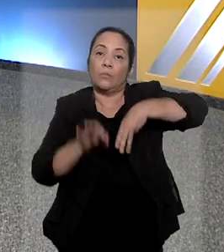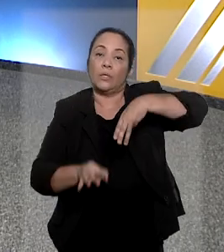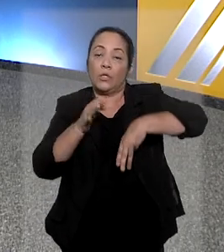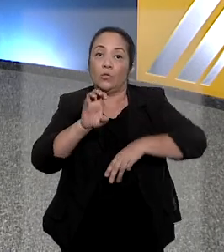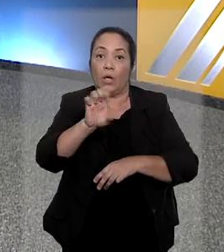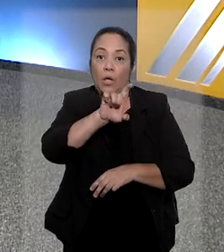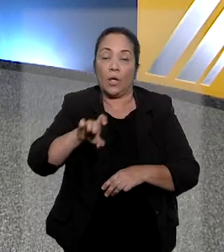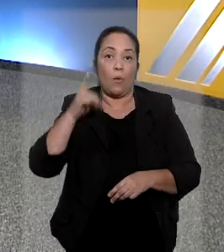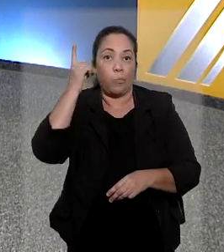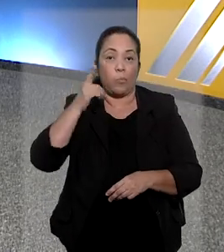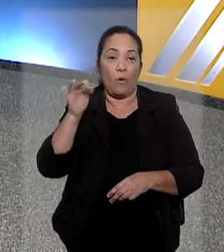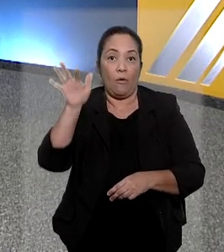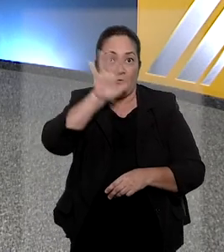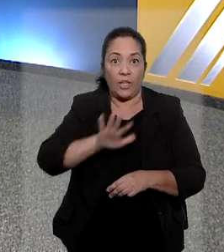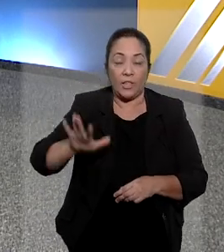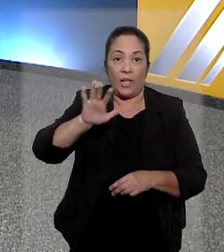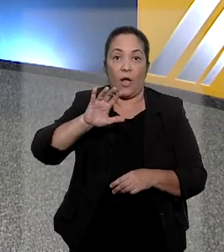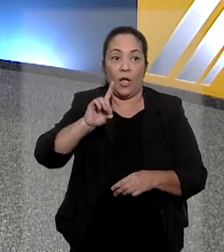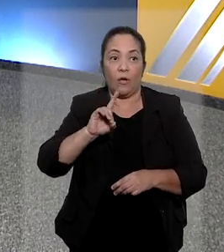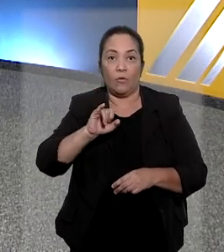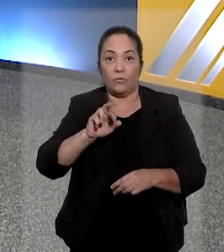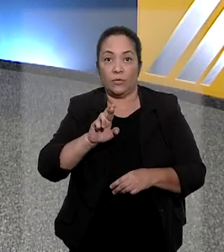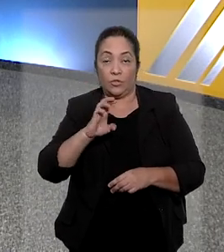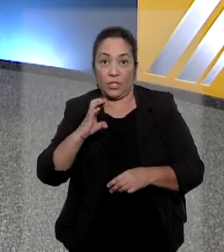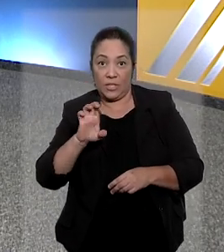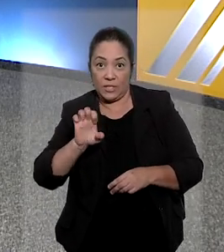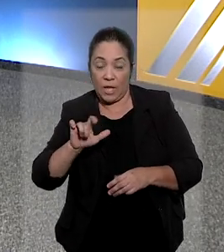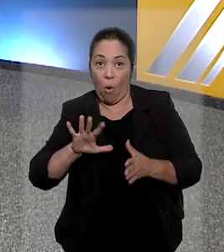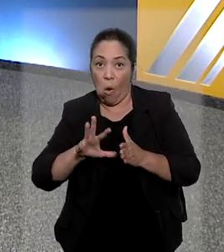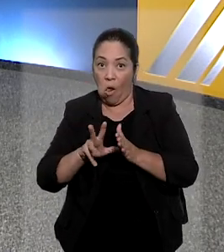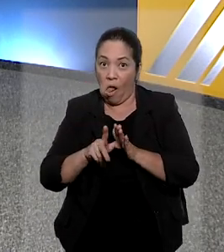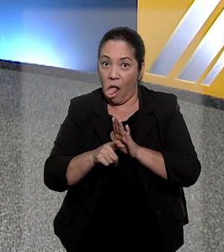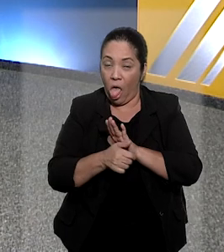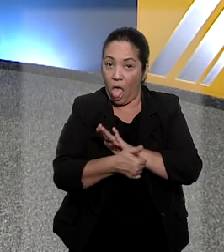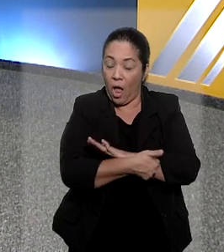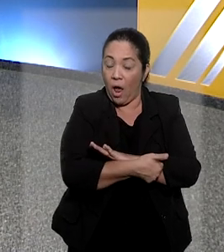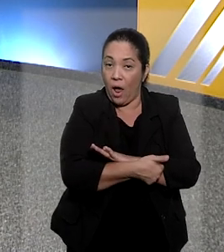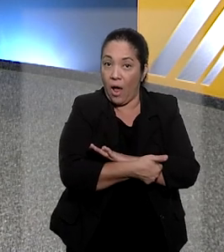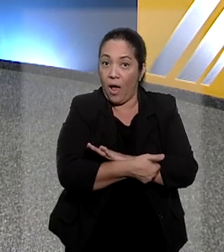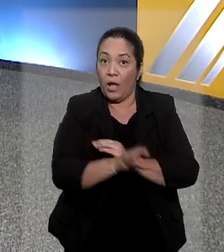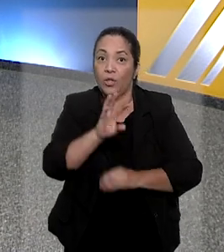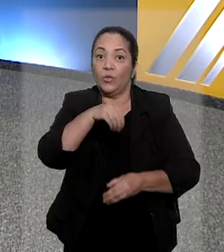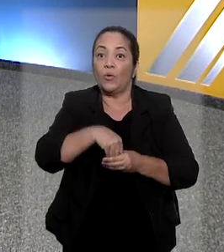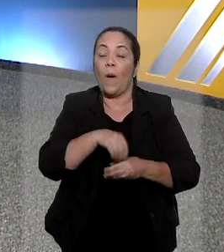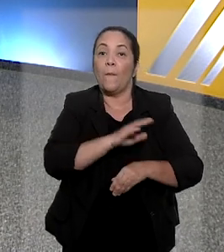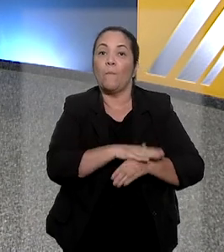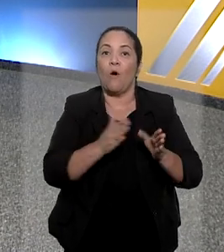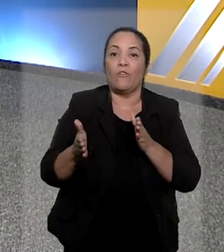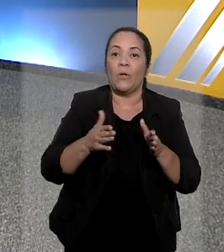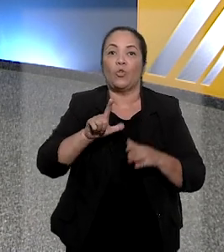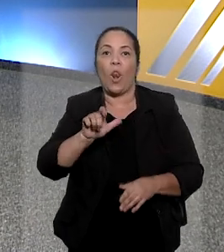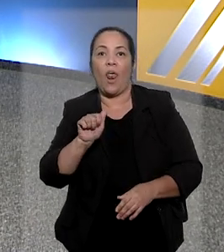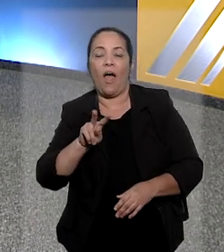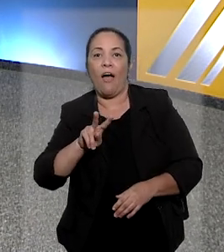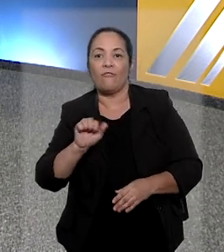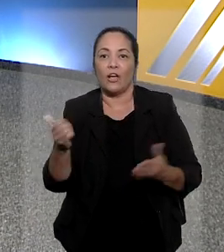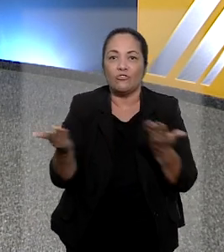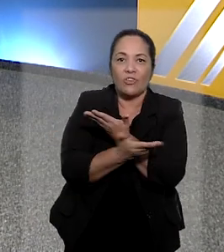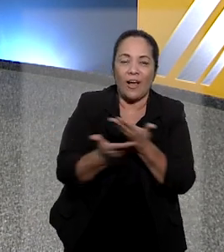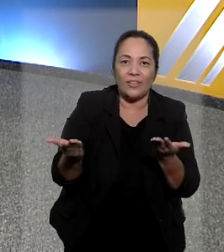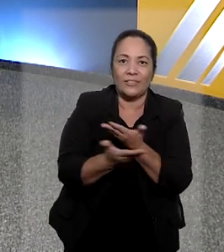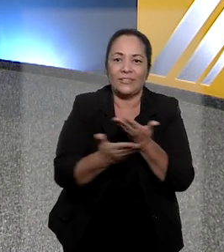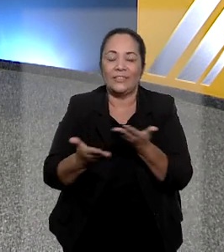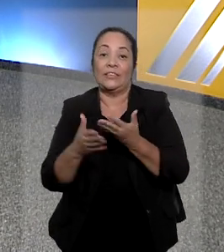e ex-deputado federal José Dirceu por lavagem de dinheiro no âmbito da Operação Lava Jato. Na decisão,